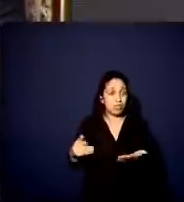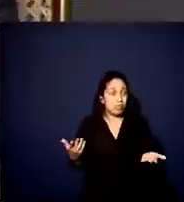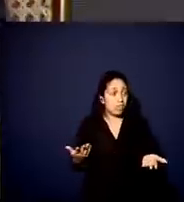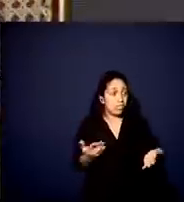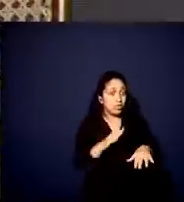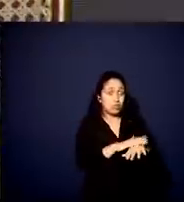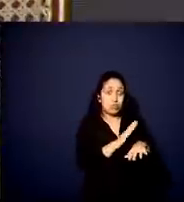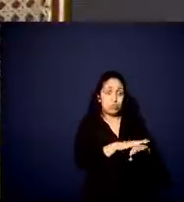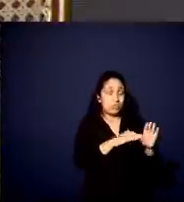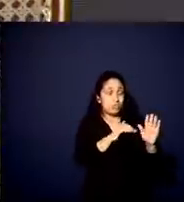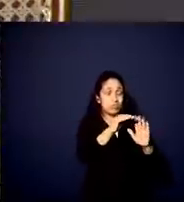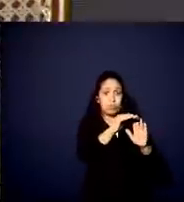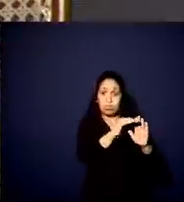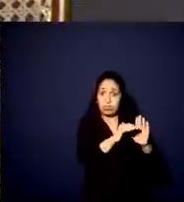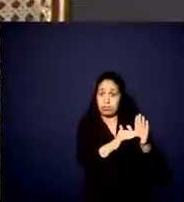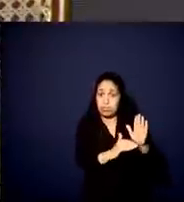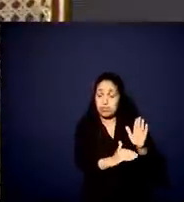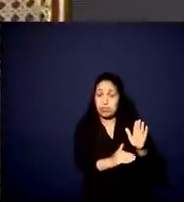classificação